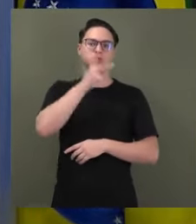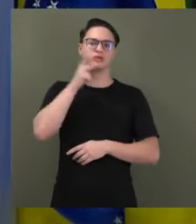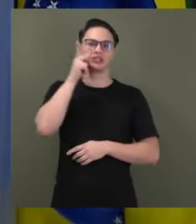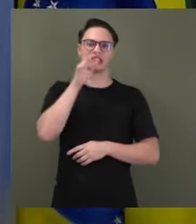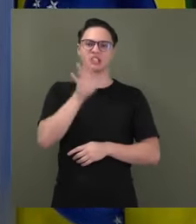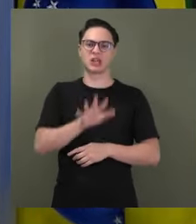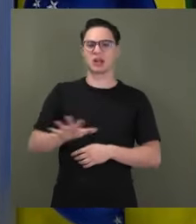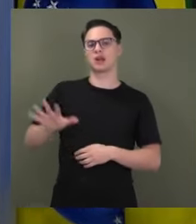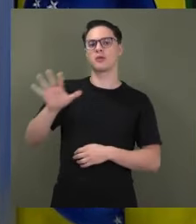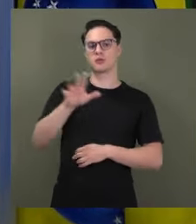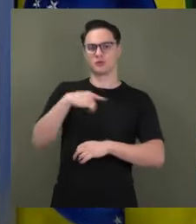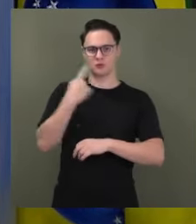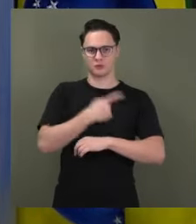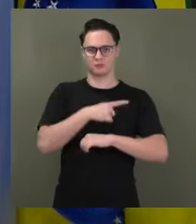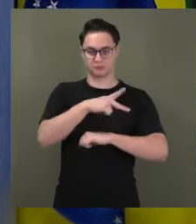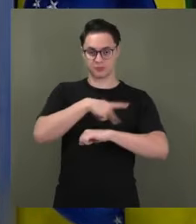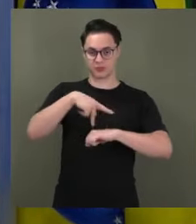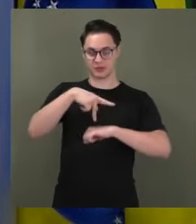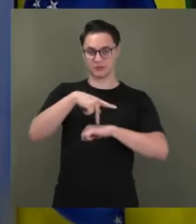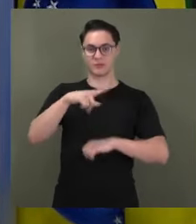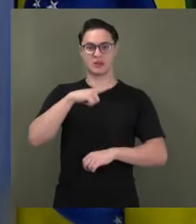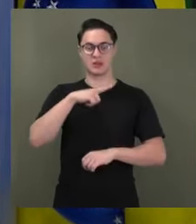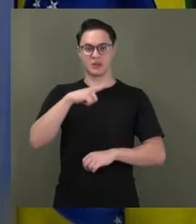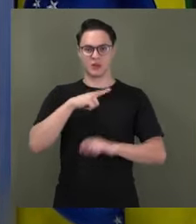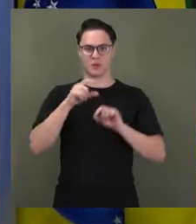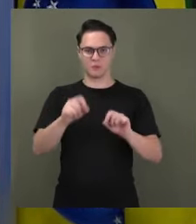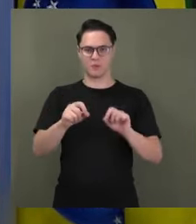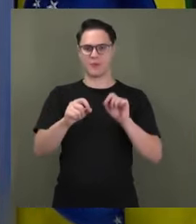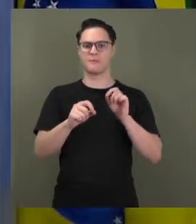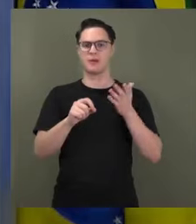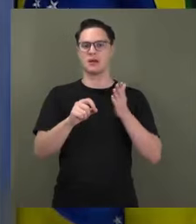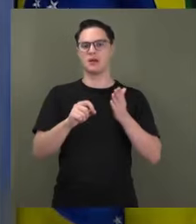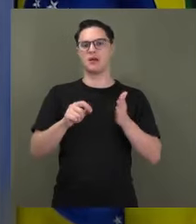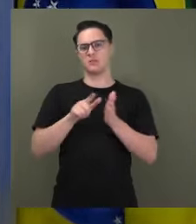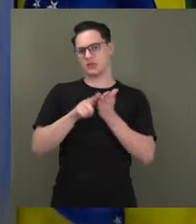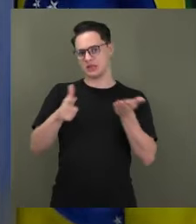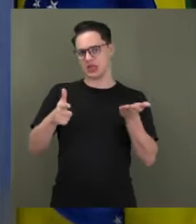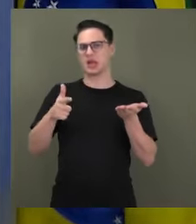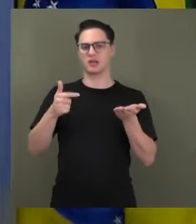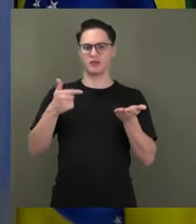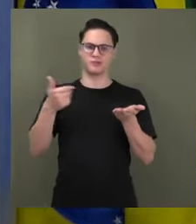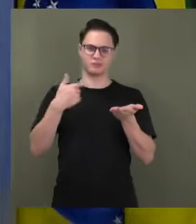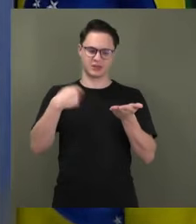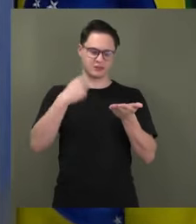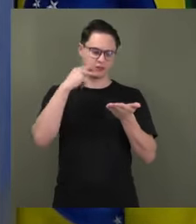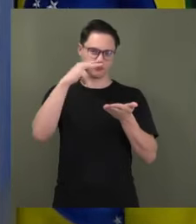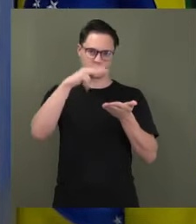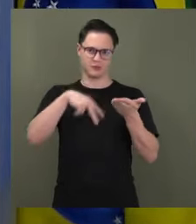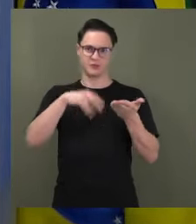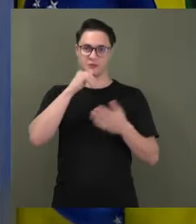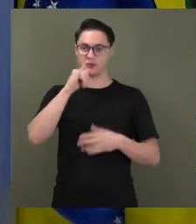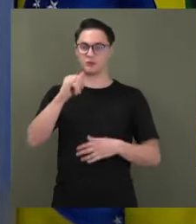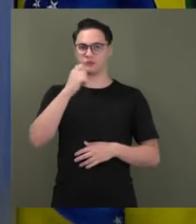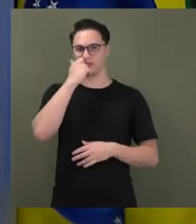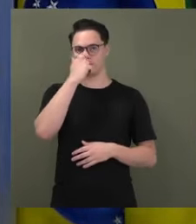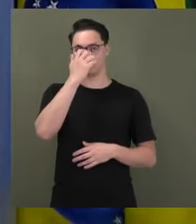generalizada no país. Teve uma matéria que saiu agora, eu estava vindo para o plenário, e aí eu eu tenho que falar dessa matéria, matéria